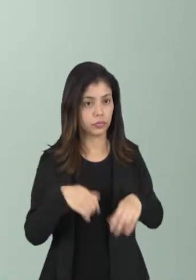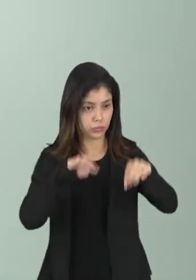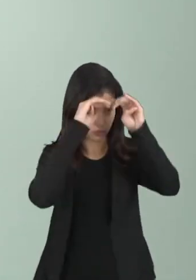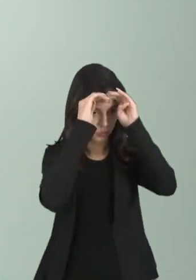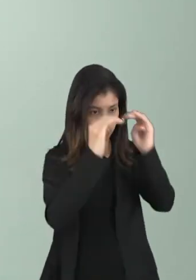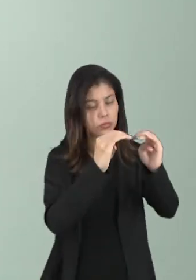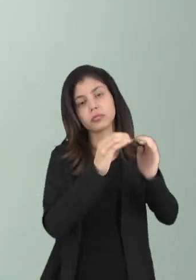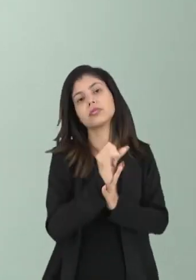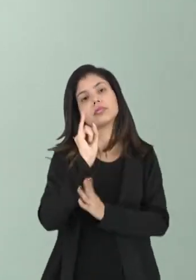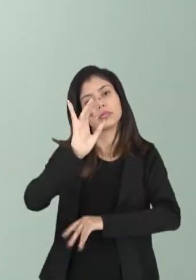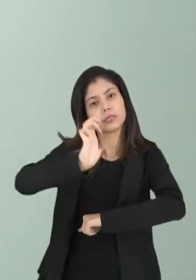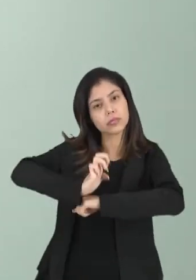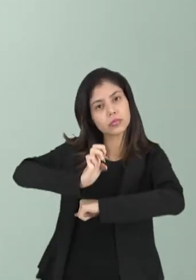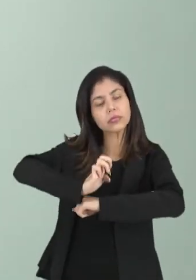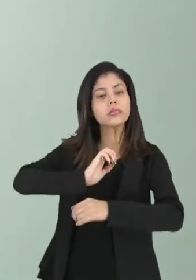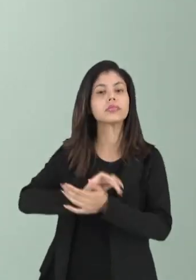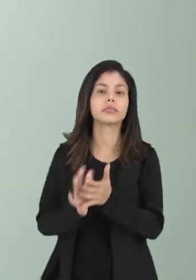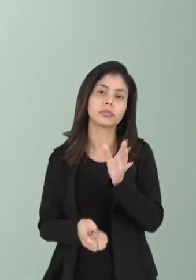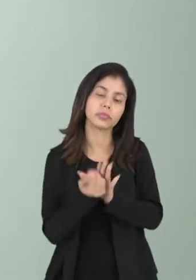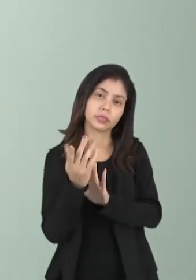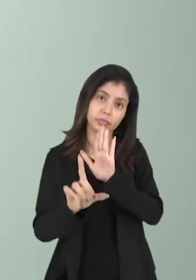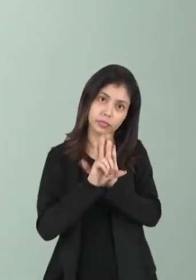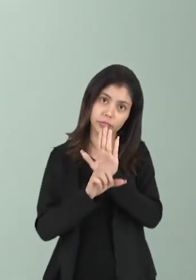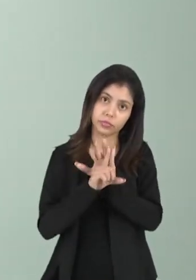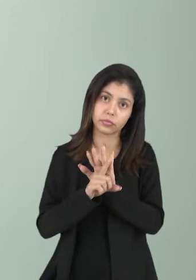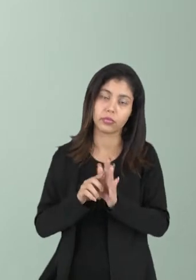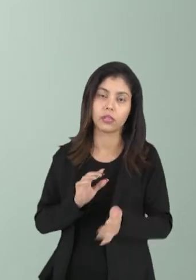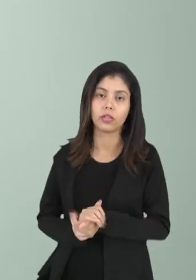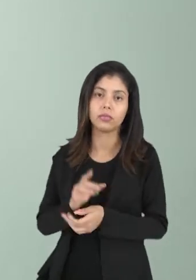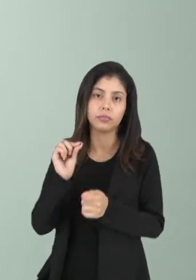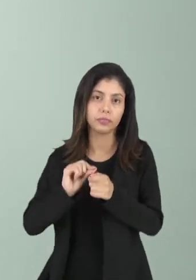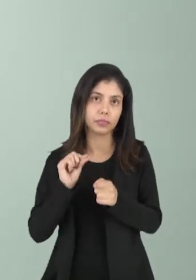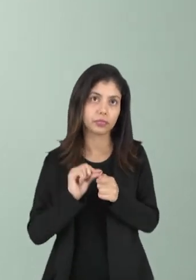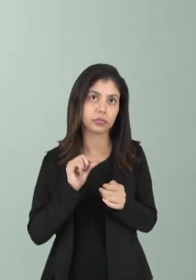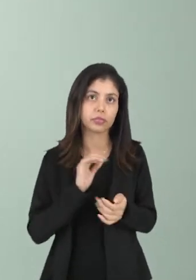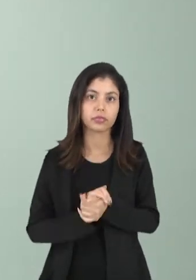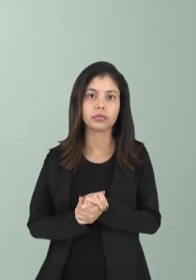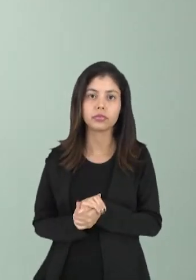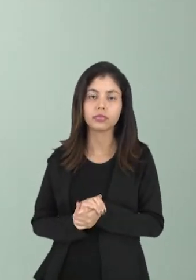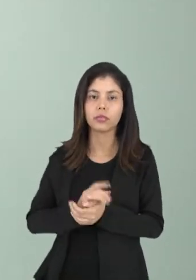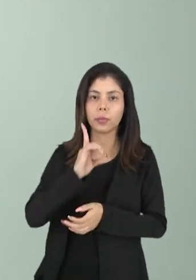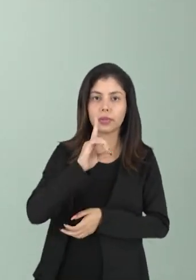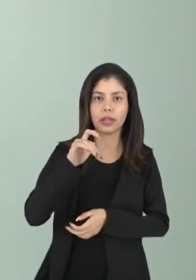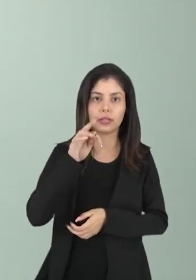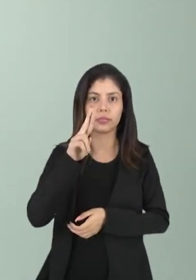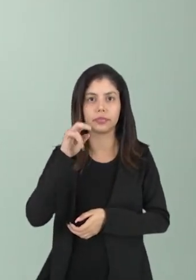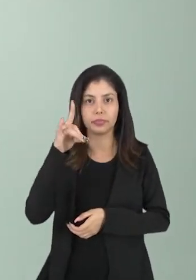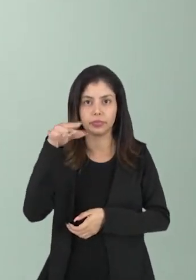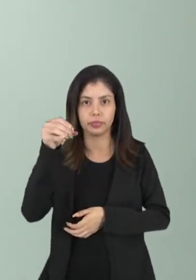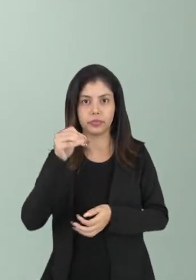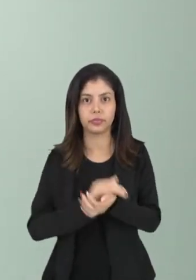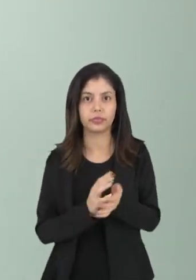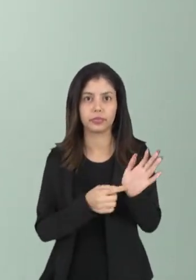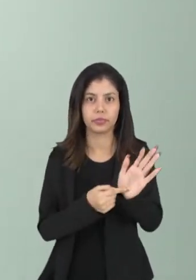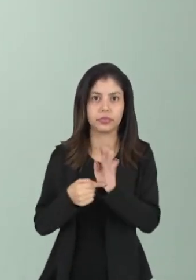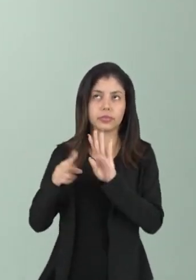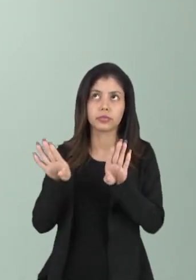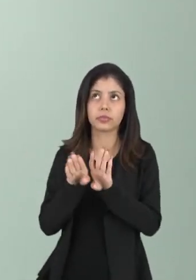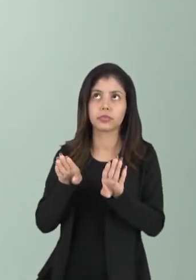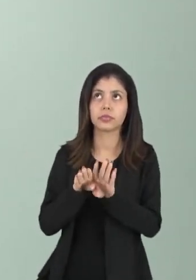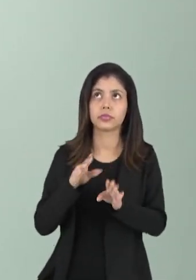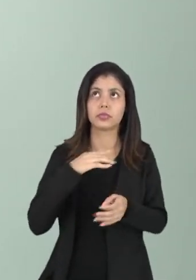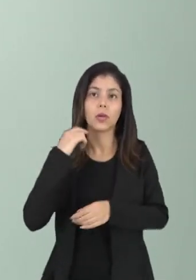se o Estado cria essas leis que são feitas pelos deputados federais, né? Colocado a